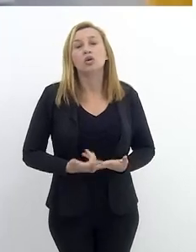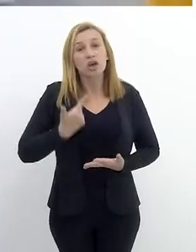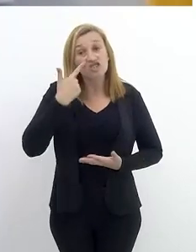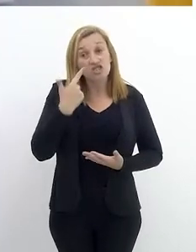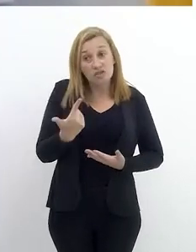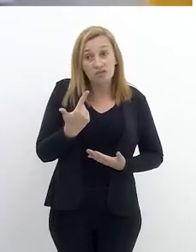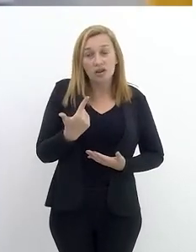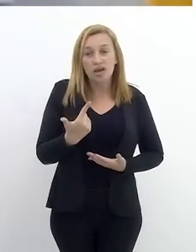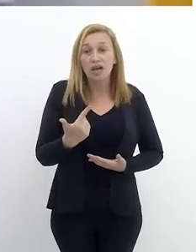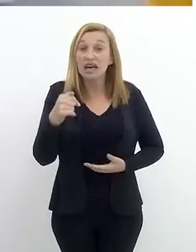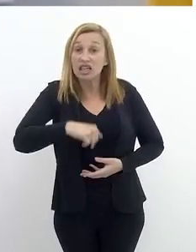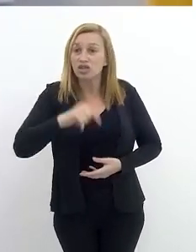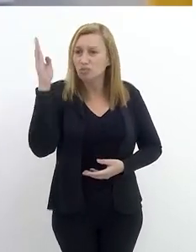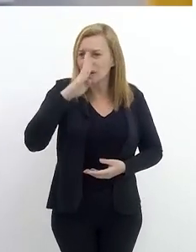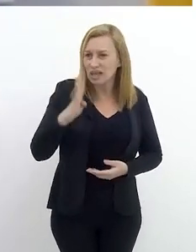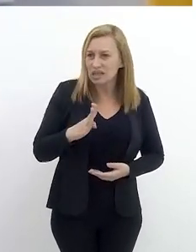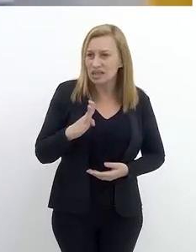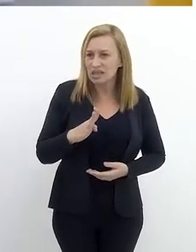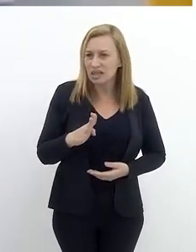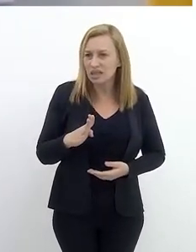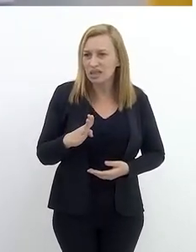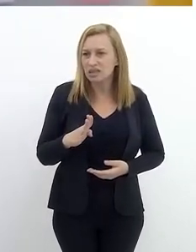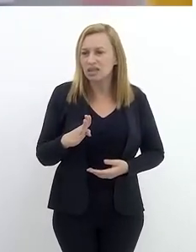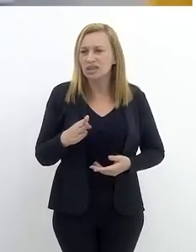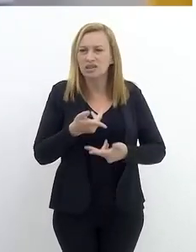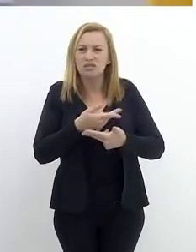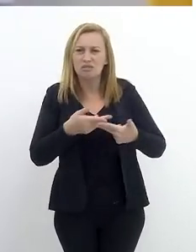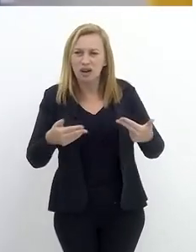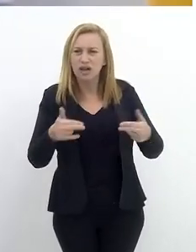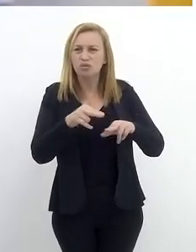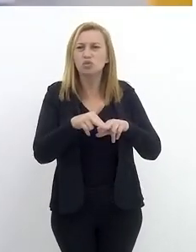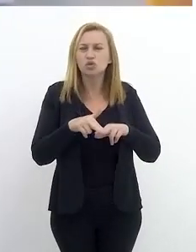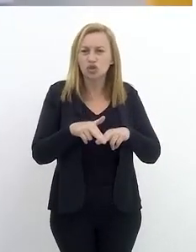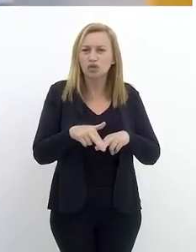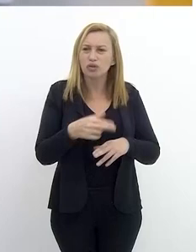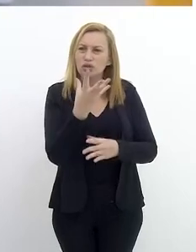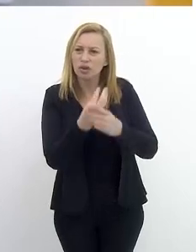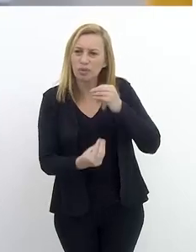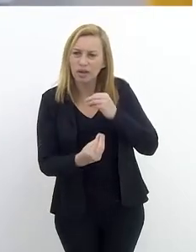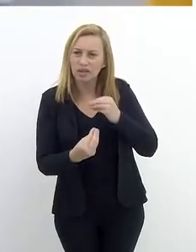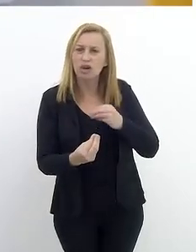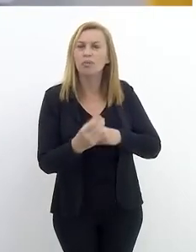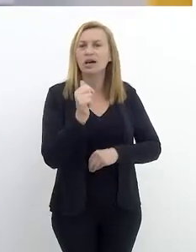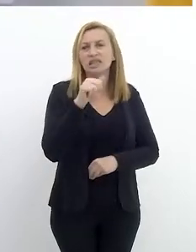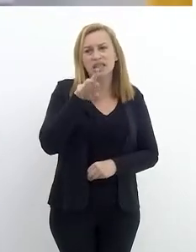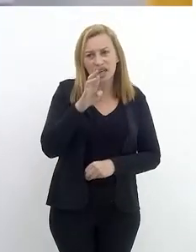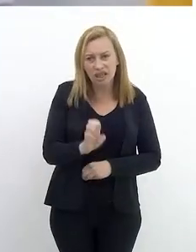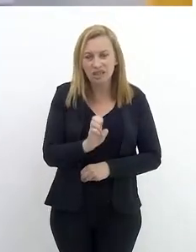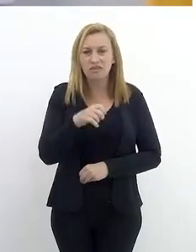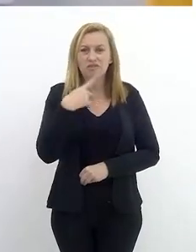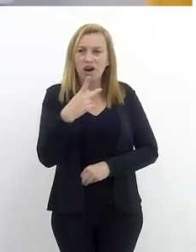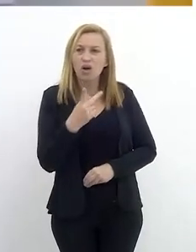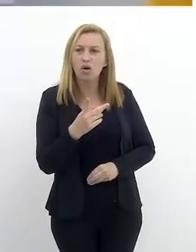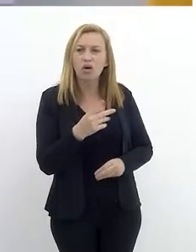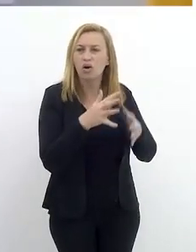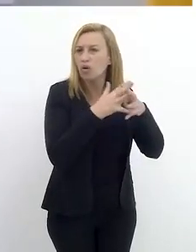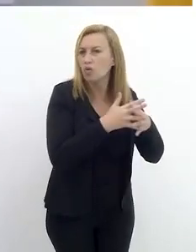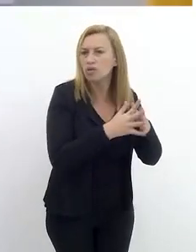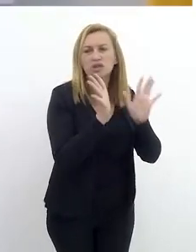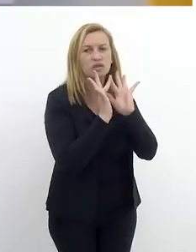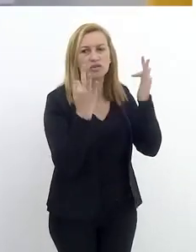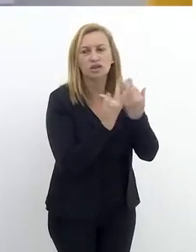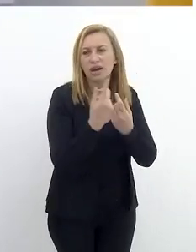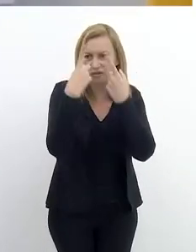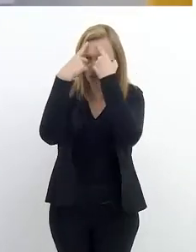E o que a gente vê é que, aqui no Brasil, como a gente falou de tantas circunstâncias de desaparecimento, como a Adriane falou, desde o